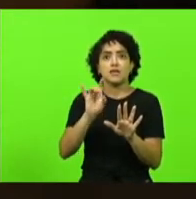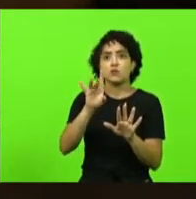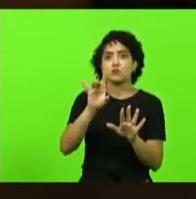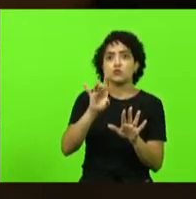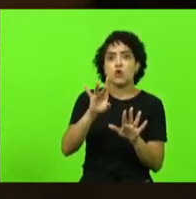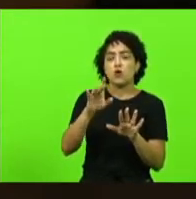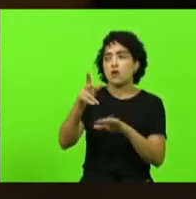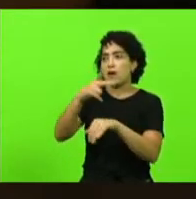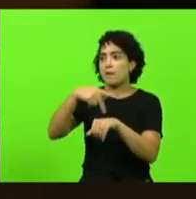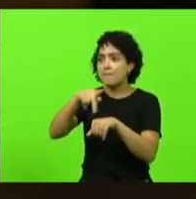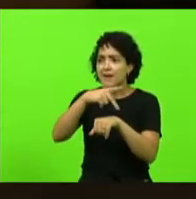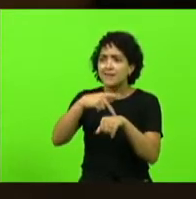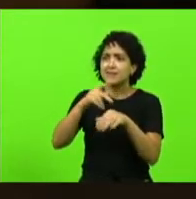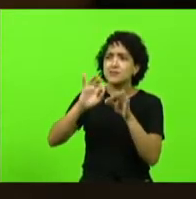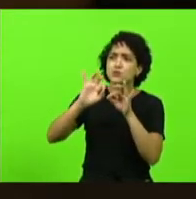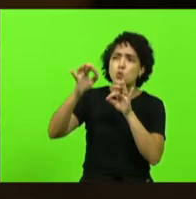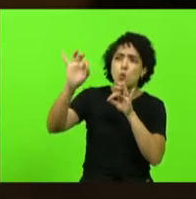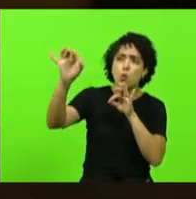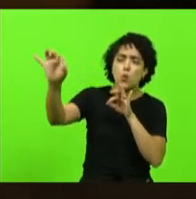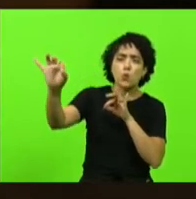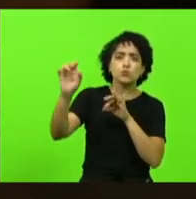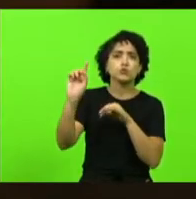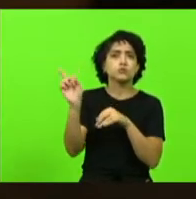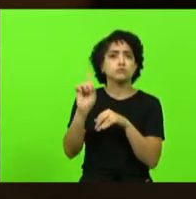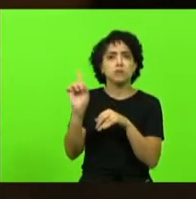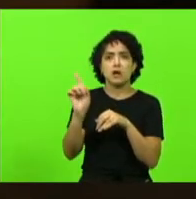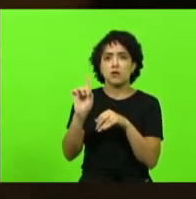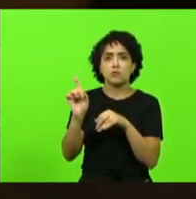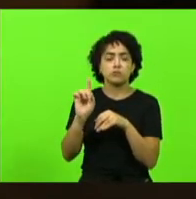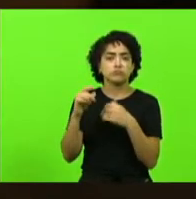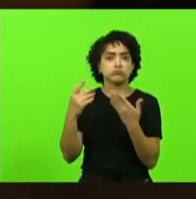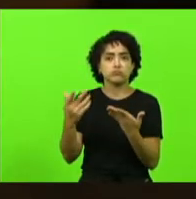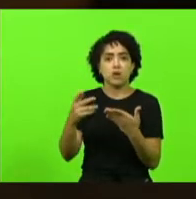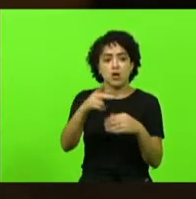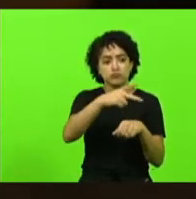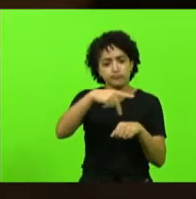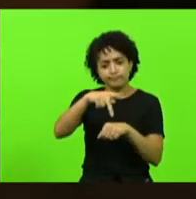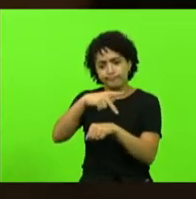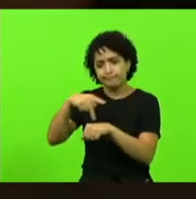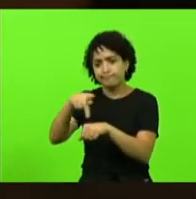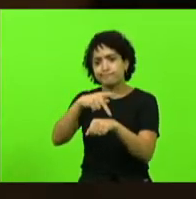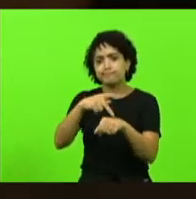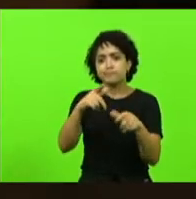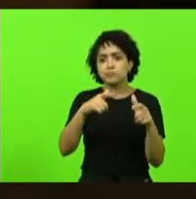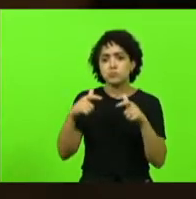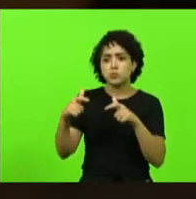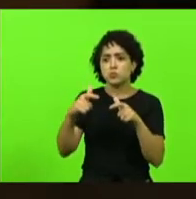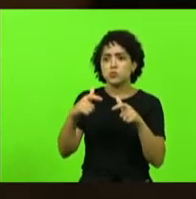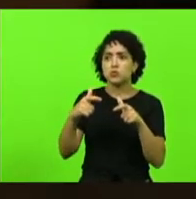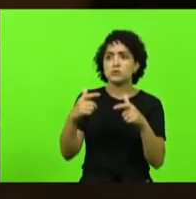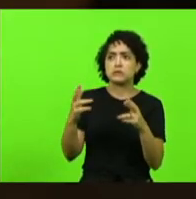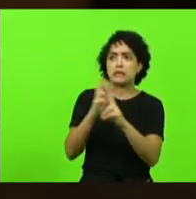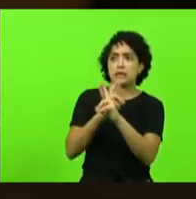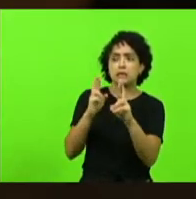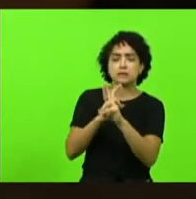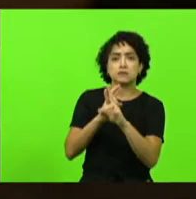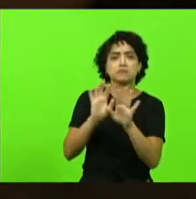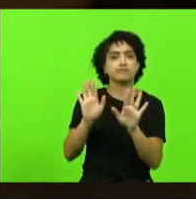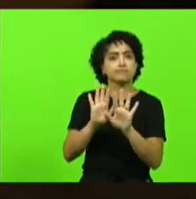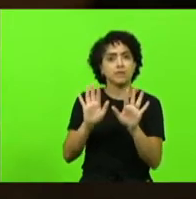países distantes nações que não temos relações não governos